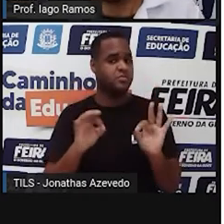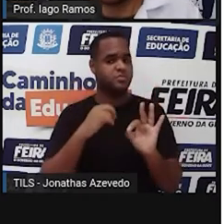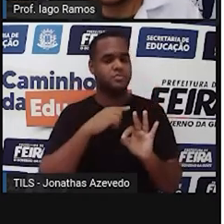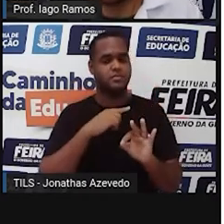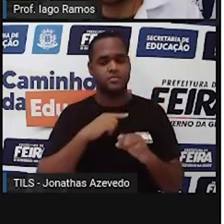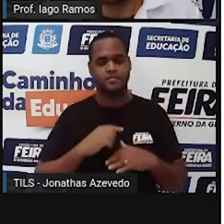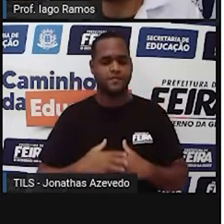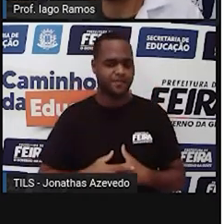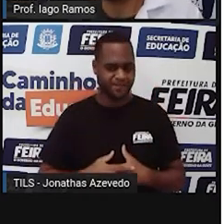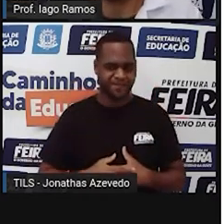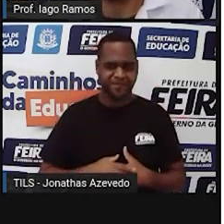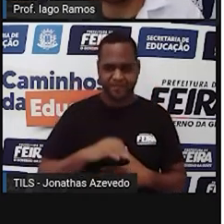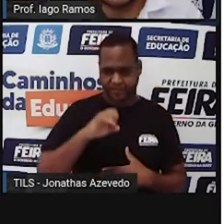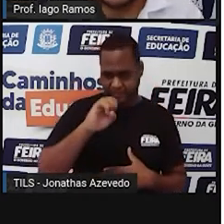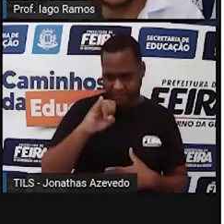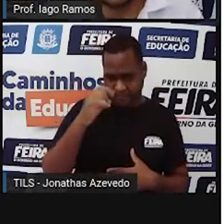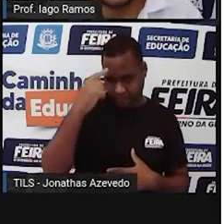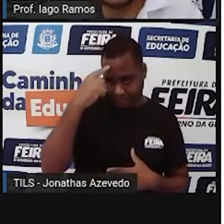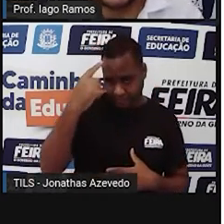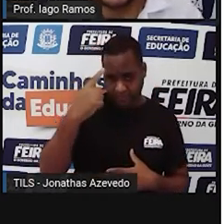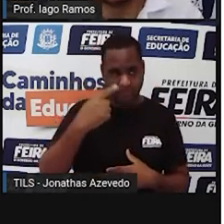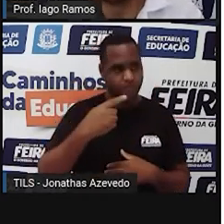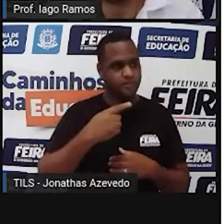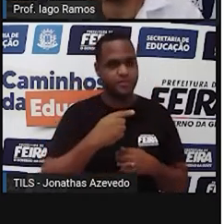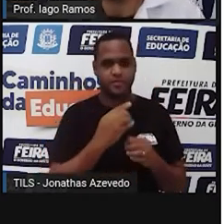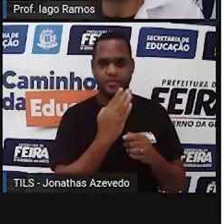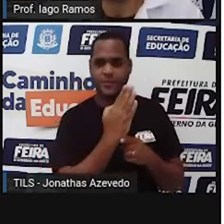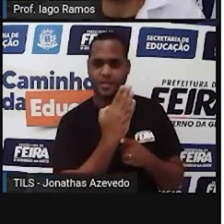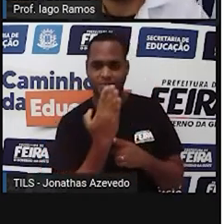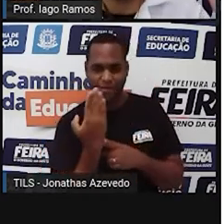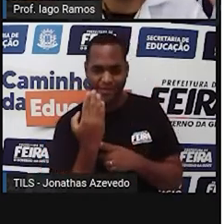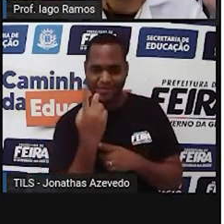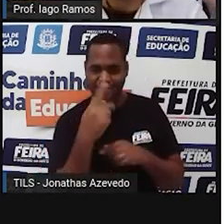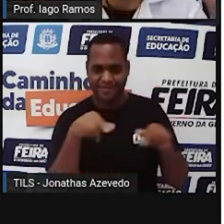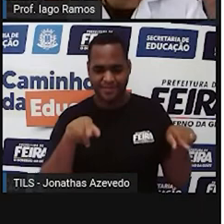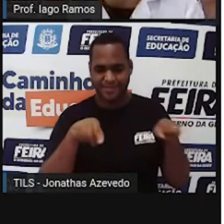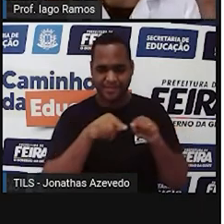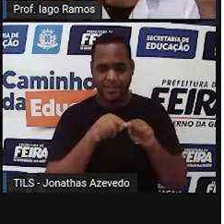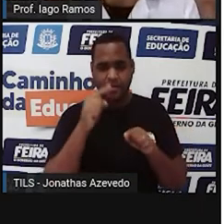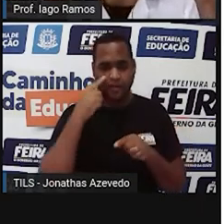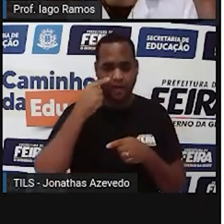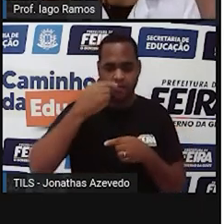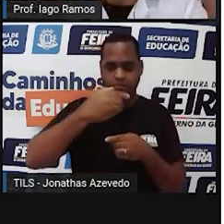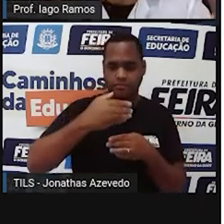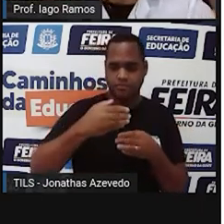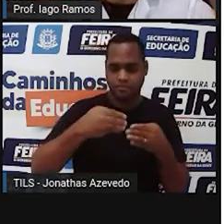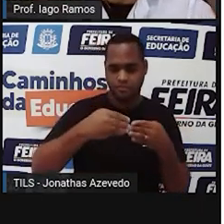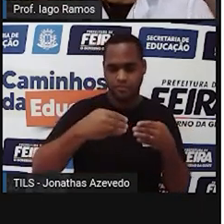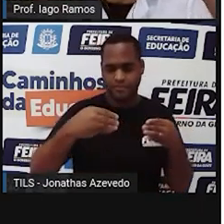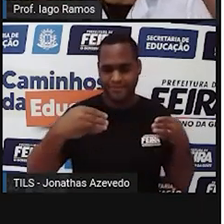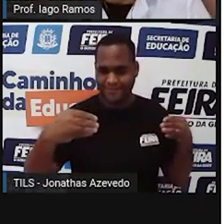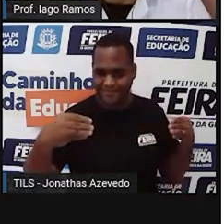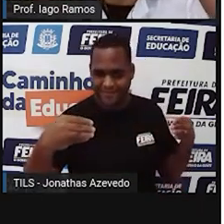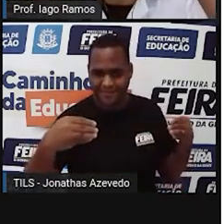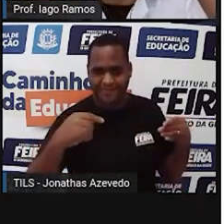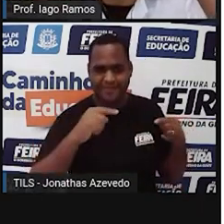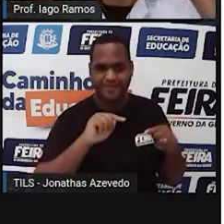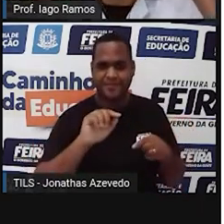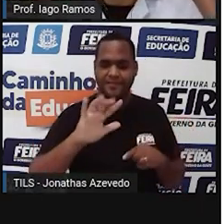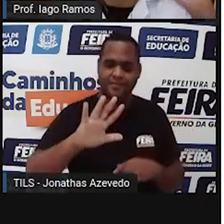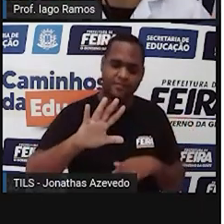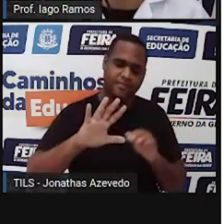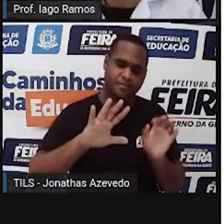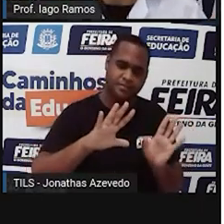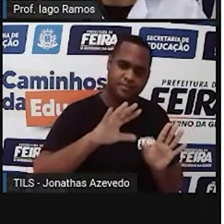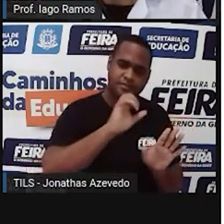Se você for aí na porta da sala da sua casa e medir a largura da porta com os seus palmos